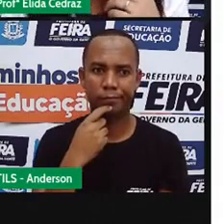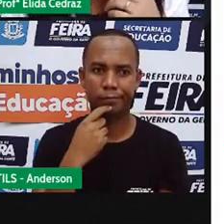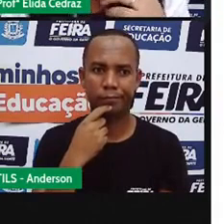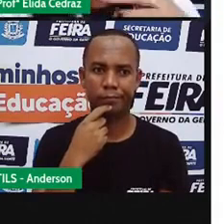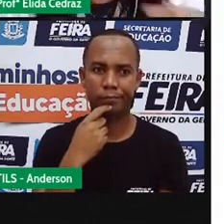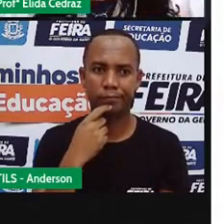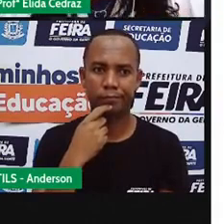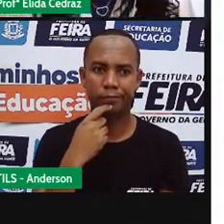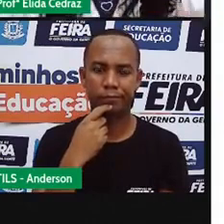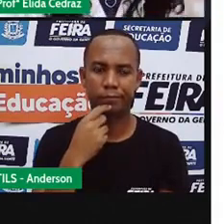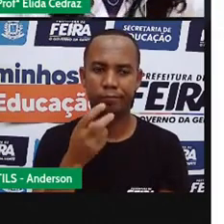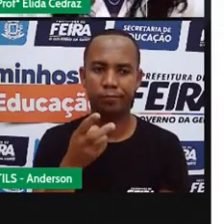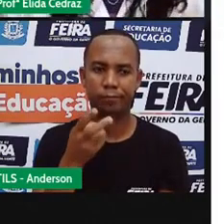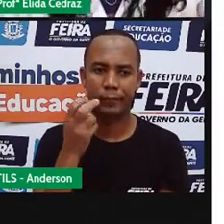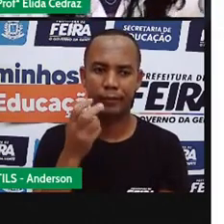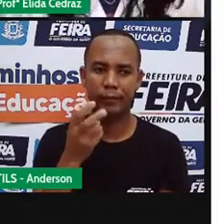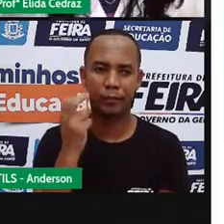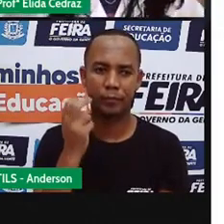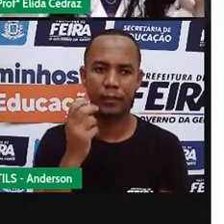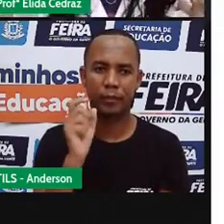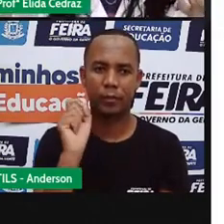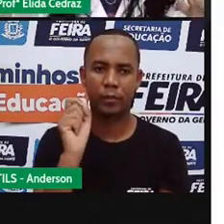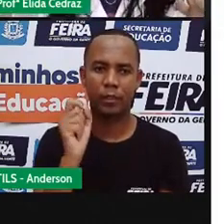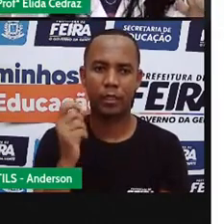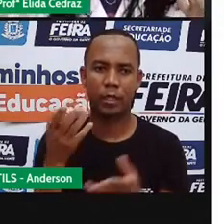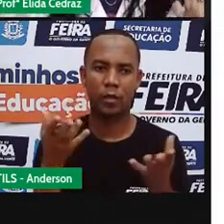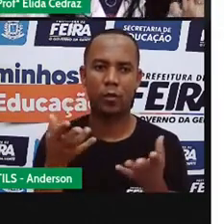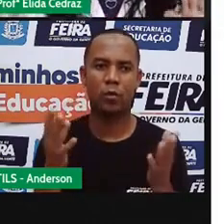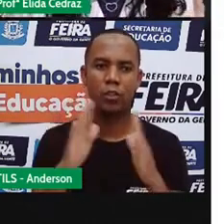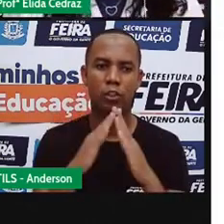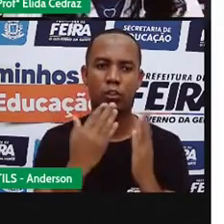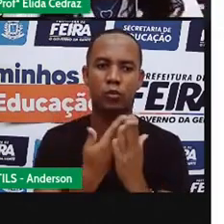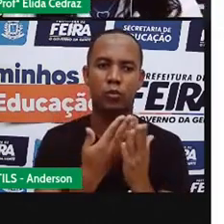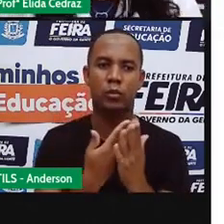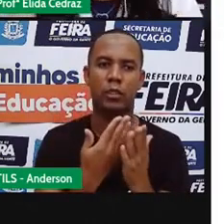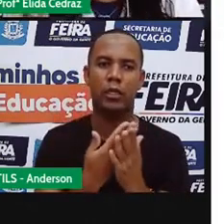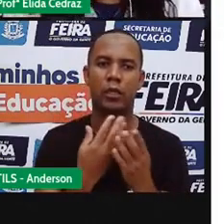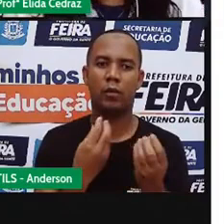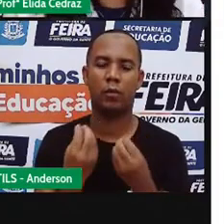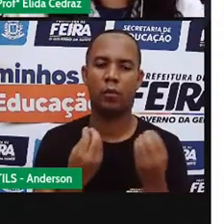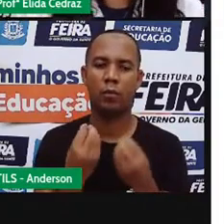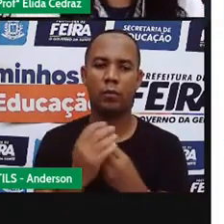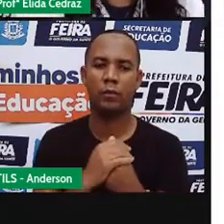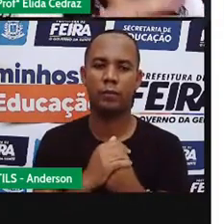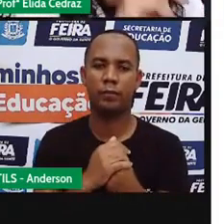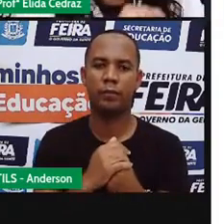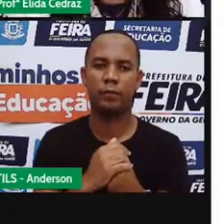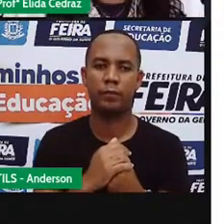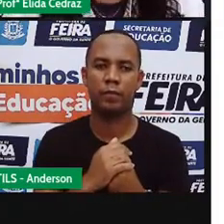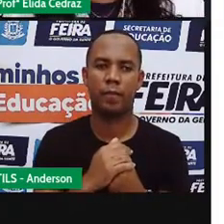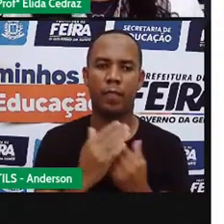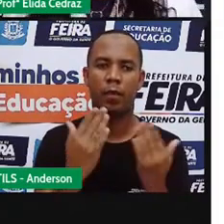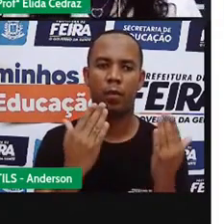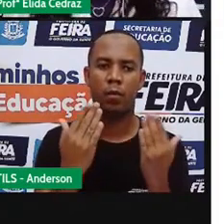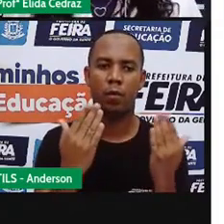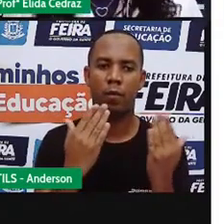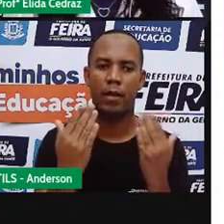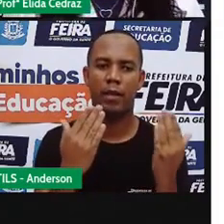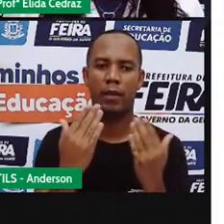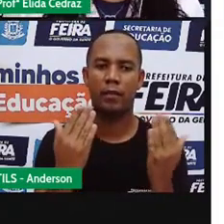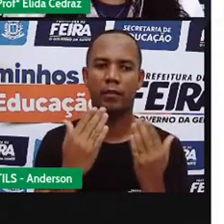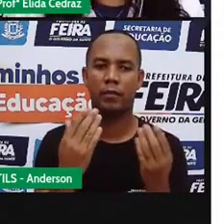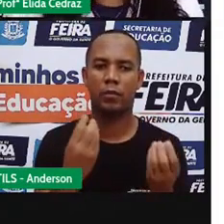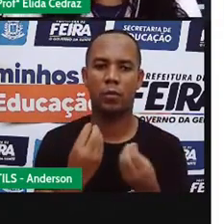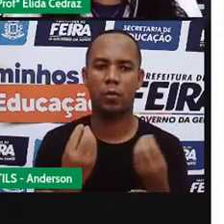Já deu para perceber o que a gente vai estudar hoje? Não? Ah, então vamos lá. Então vamos comparar e registrar.